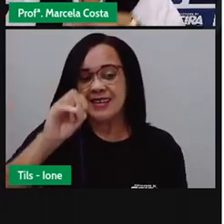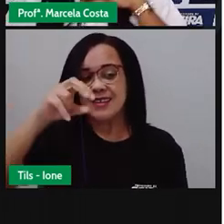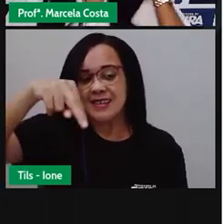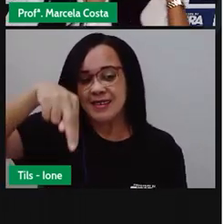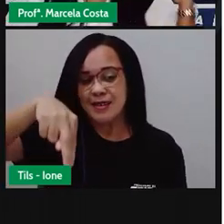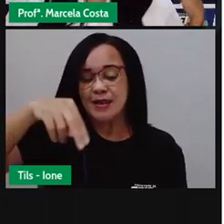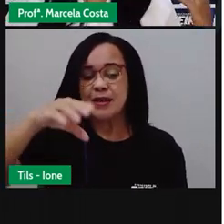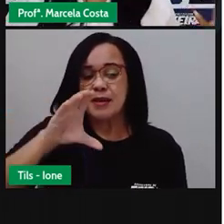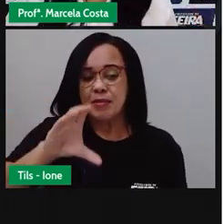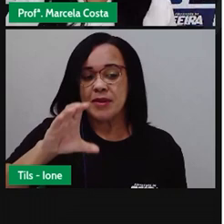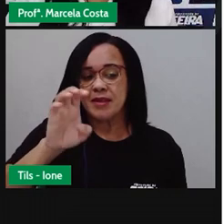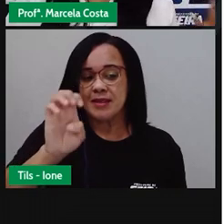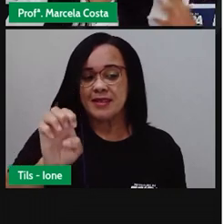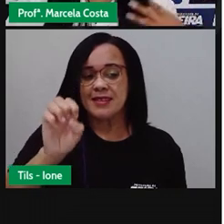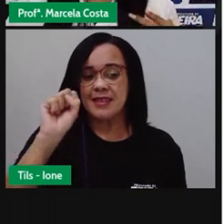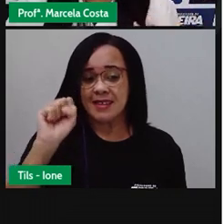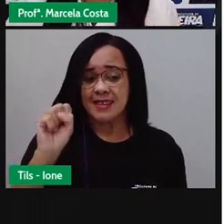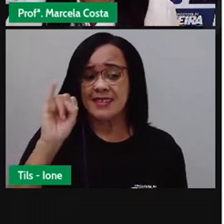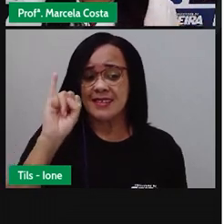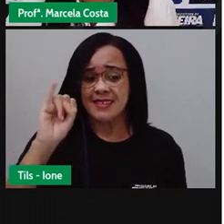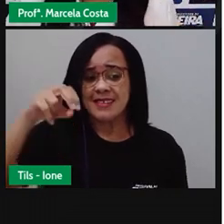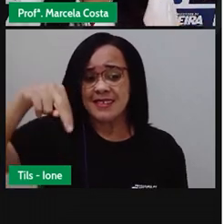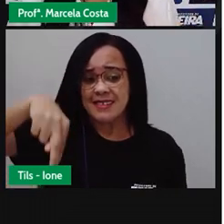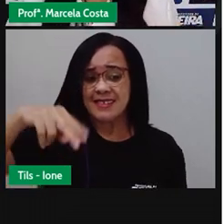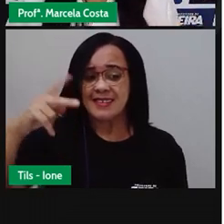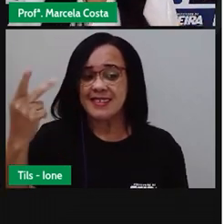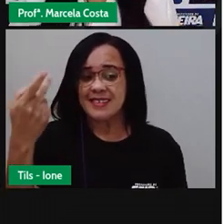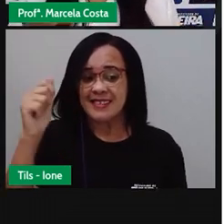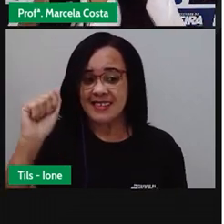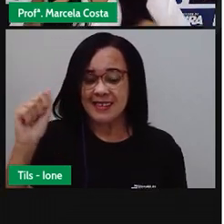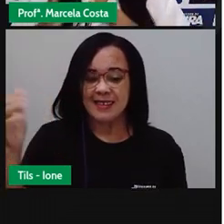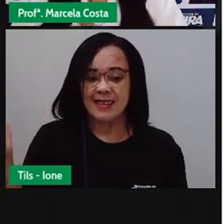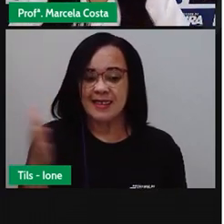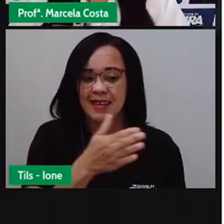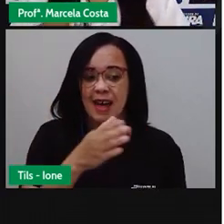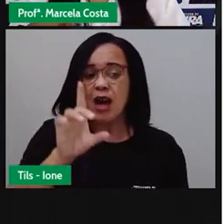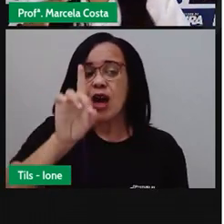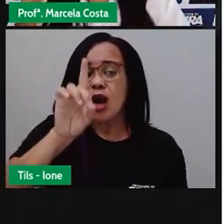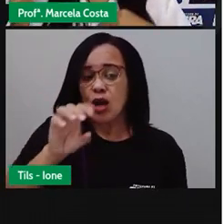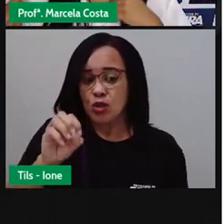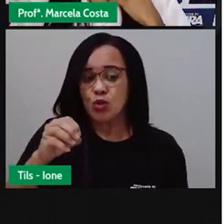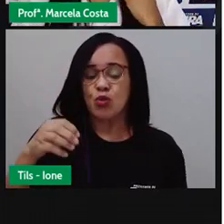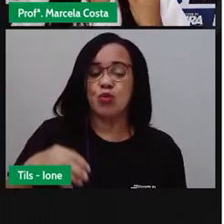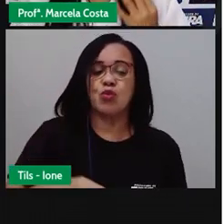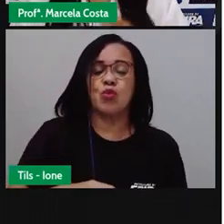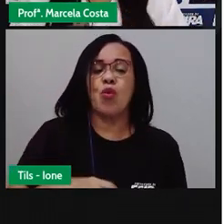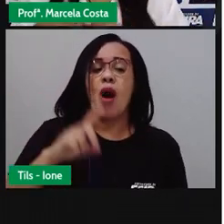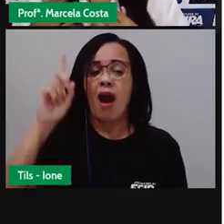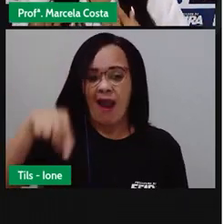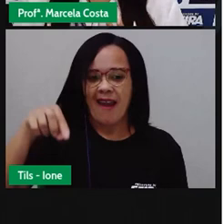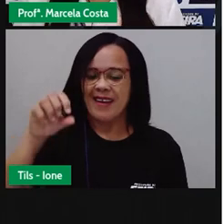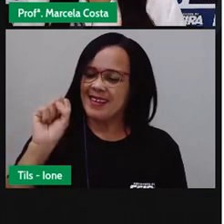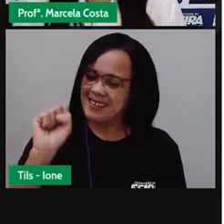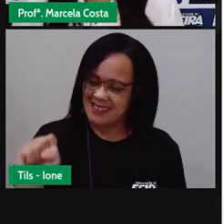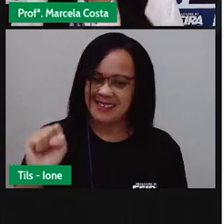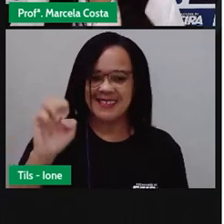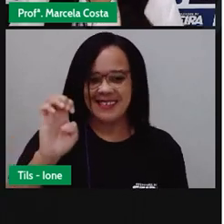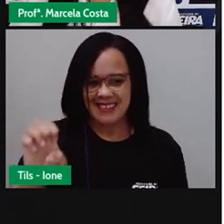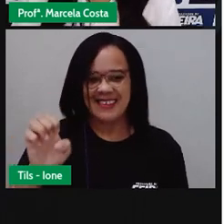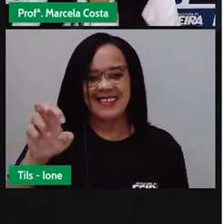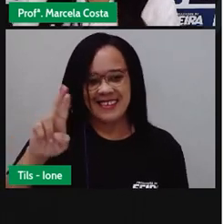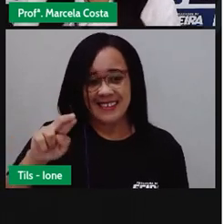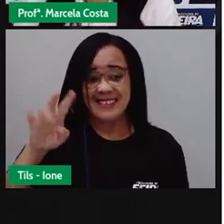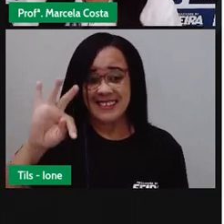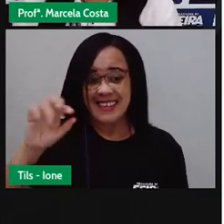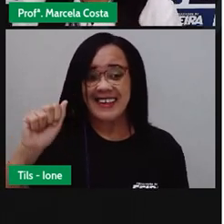uma reportagem, onde foi feita uma pesquisa